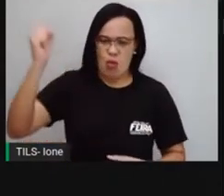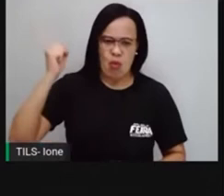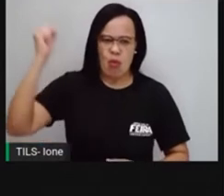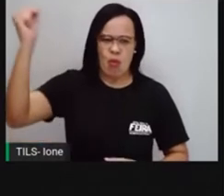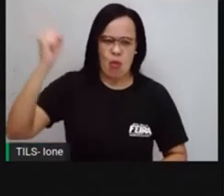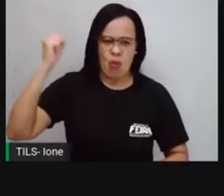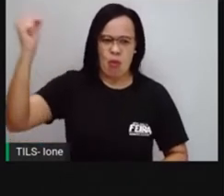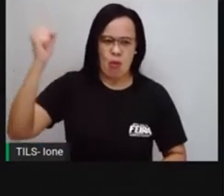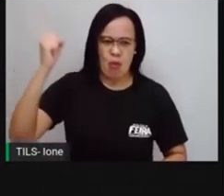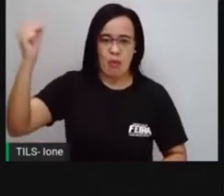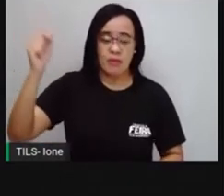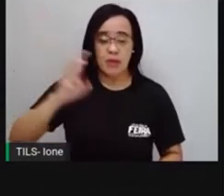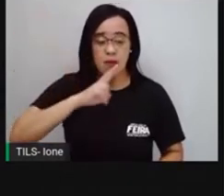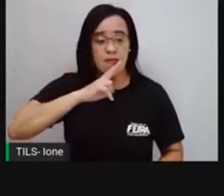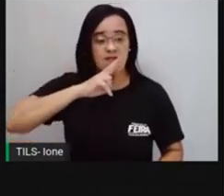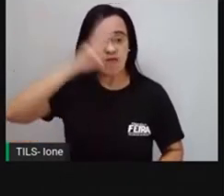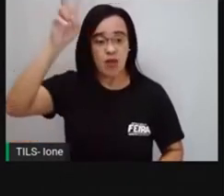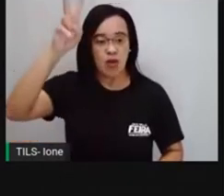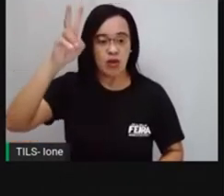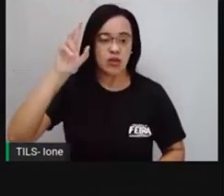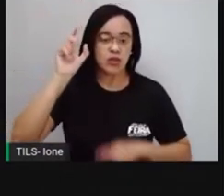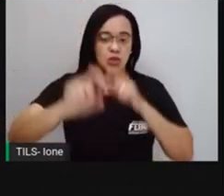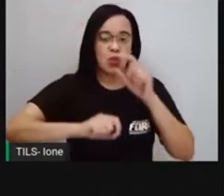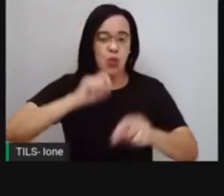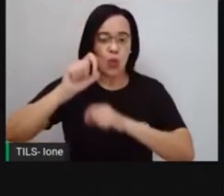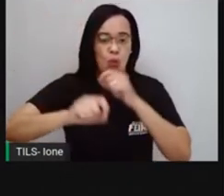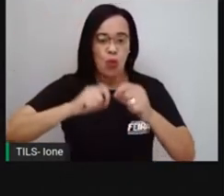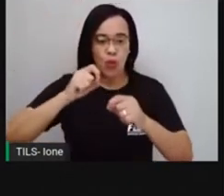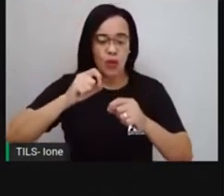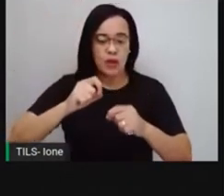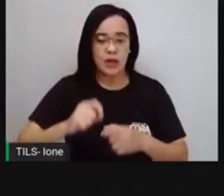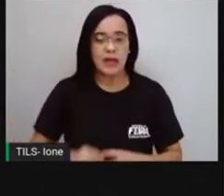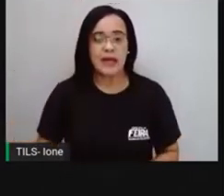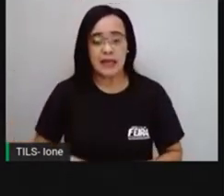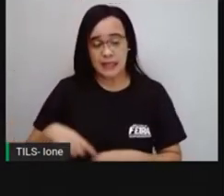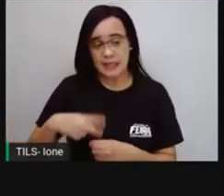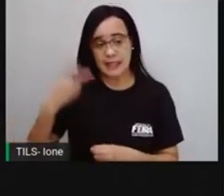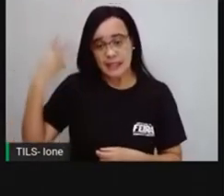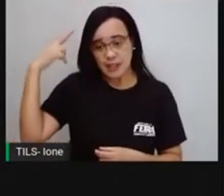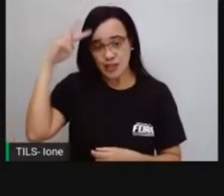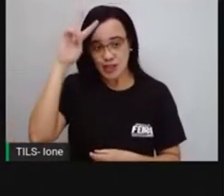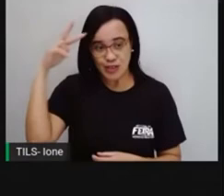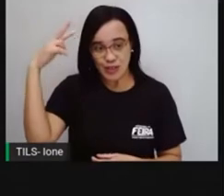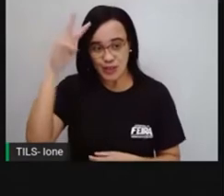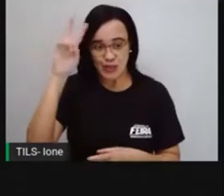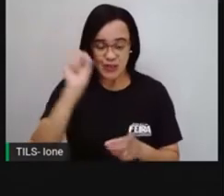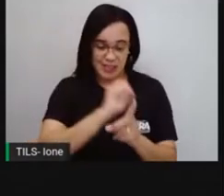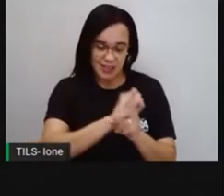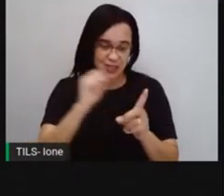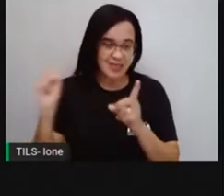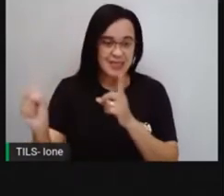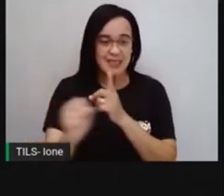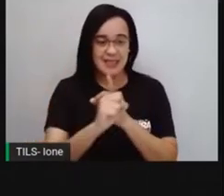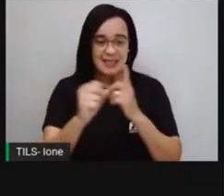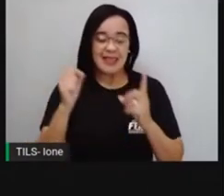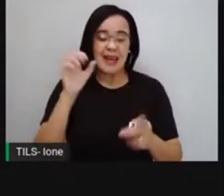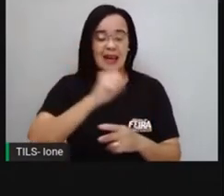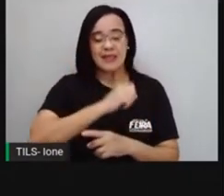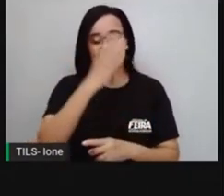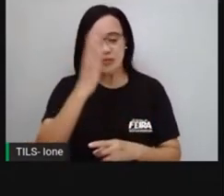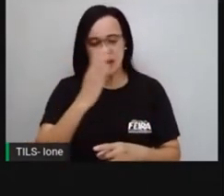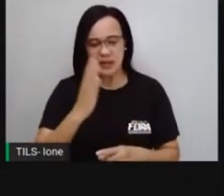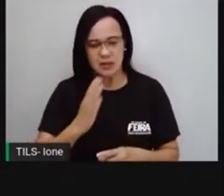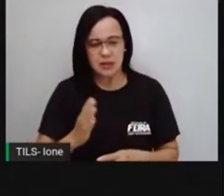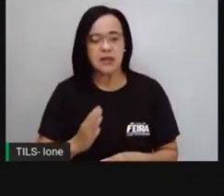Tendo forte presença aí no desenvolvimento histórico da sociedade brasileira, a escravidão africana trouxe